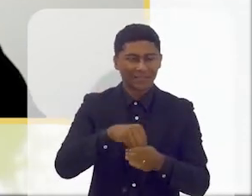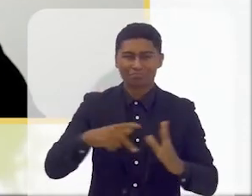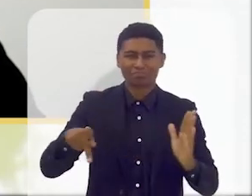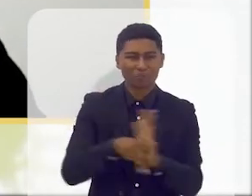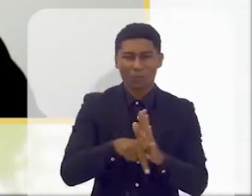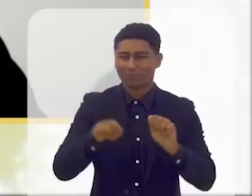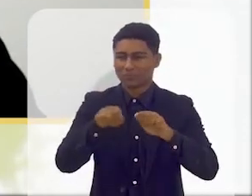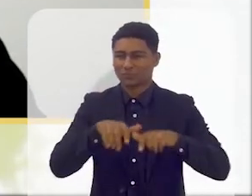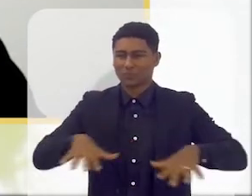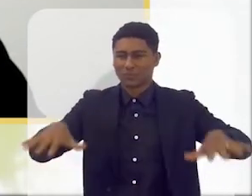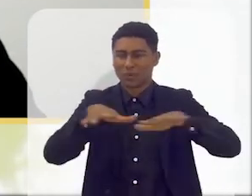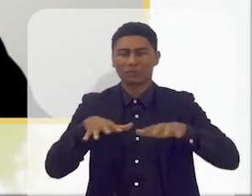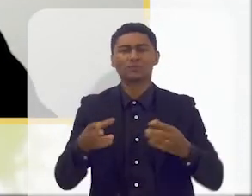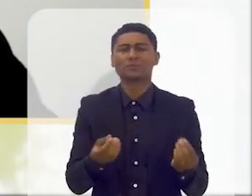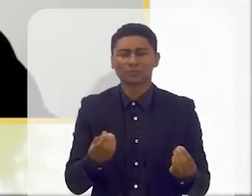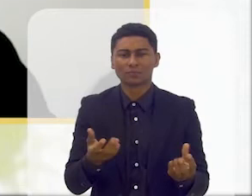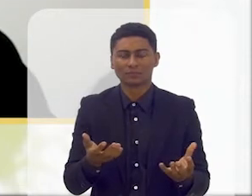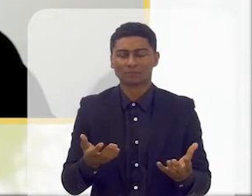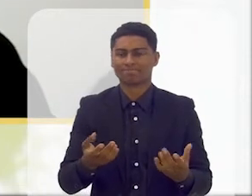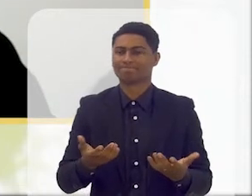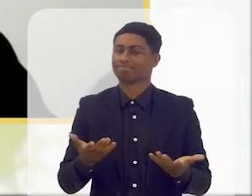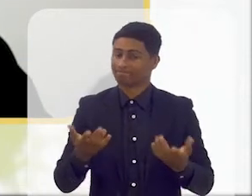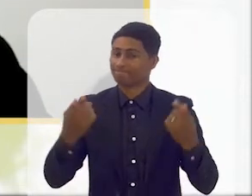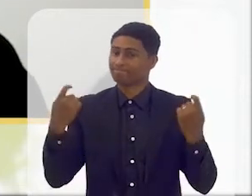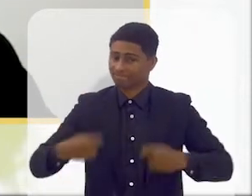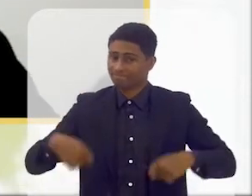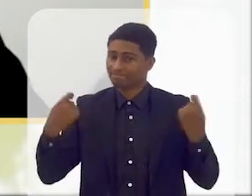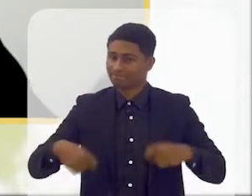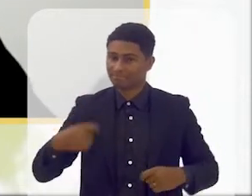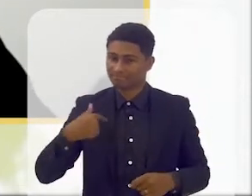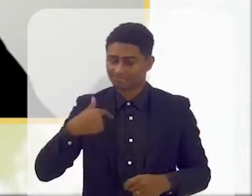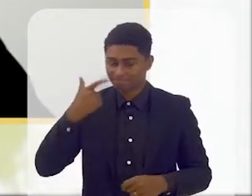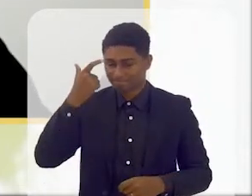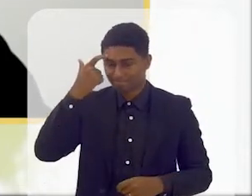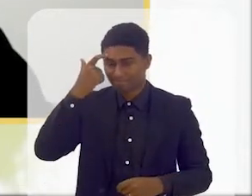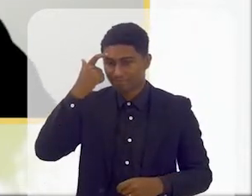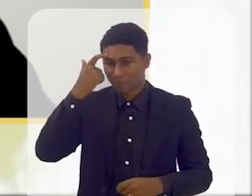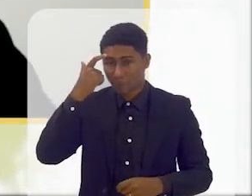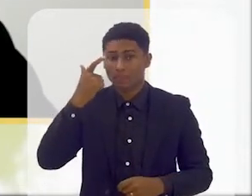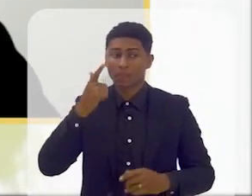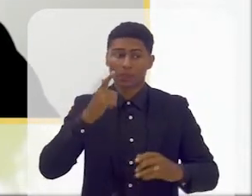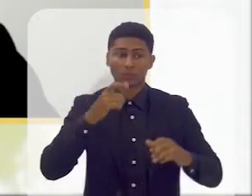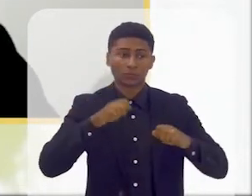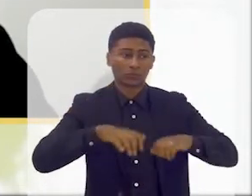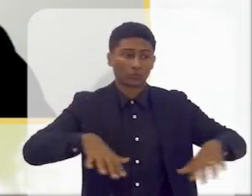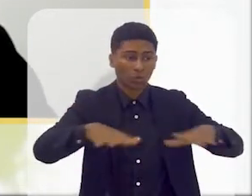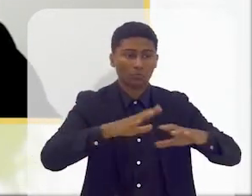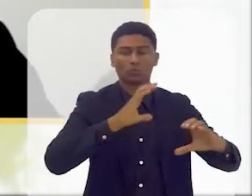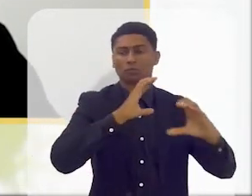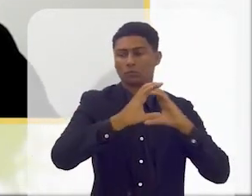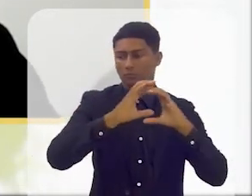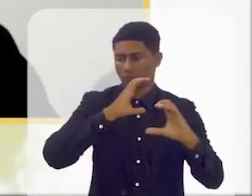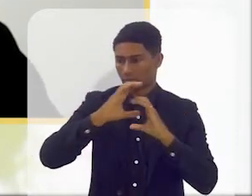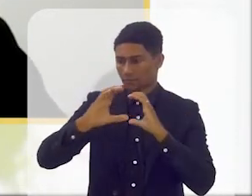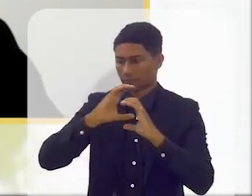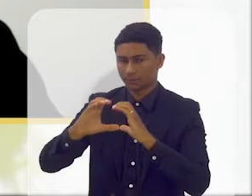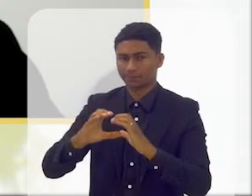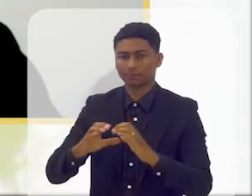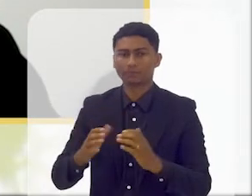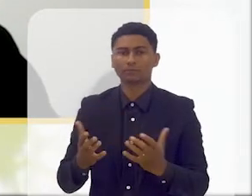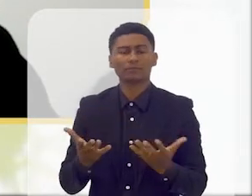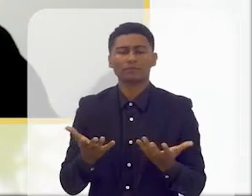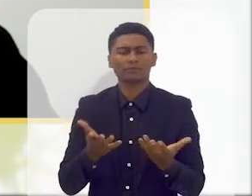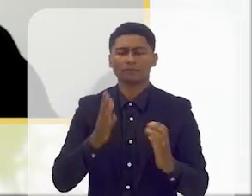Eu só vou pensar uma escola para todos se eu conseguir, de facto, o que estávamos a dizer, comunicar com todos. Mas quando eu digo